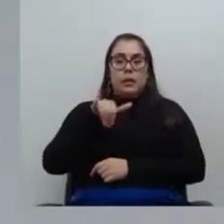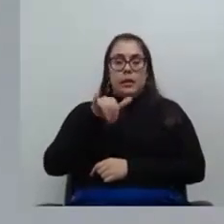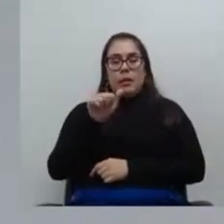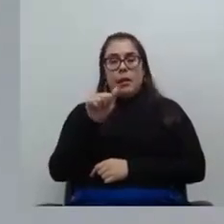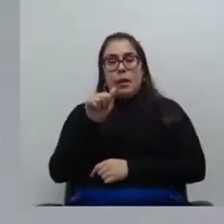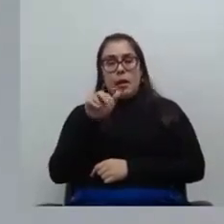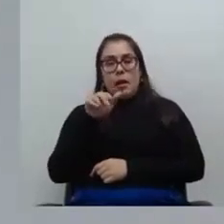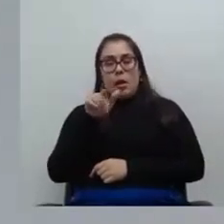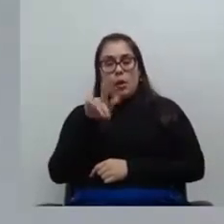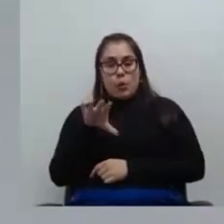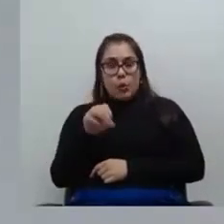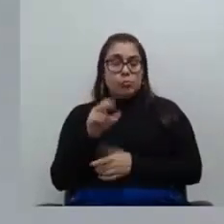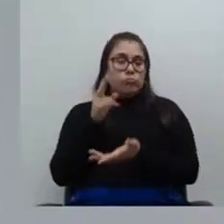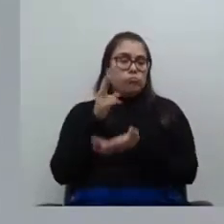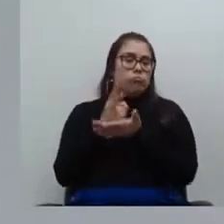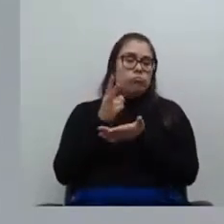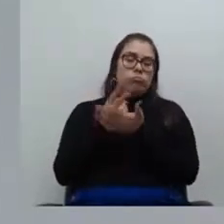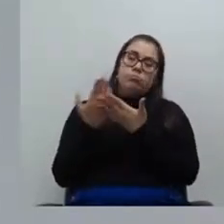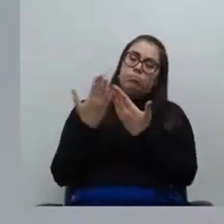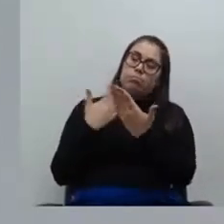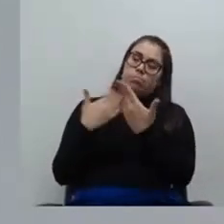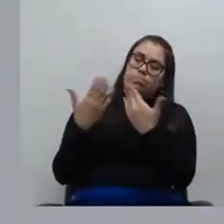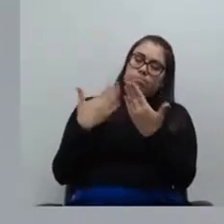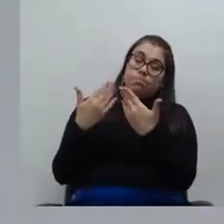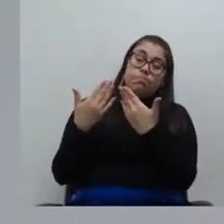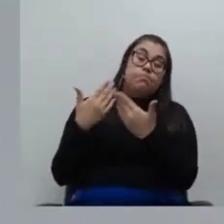conversas super produtivas e